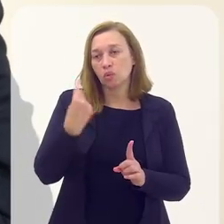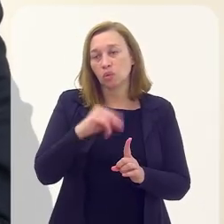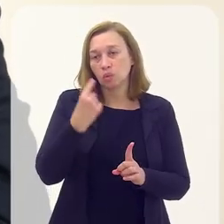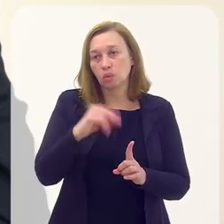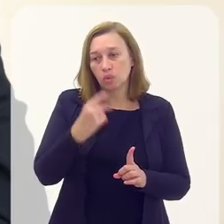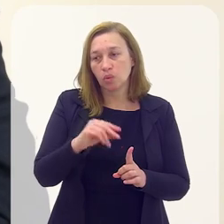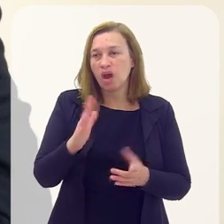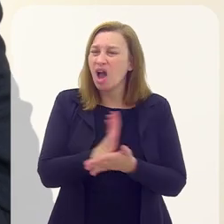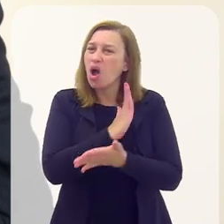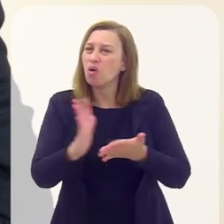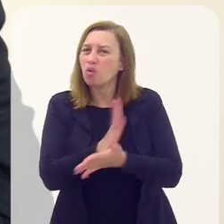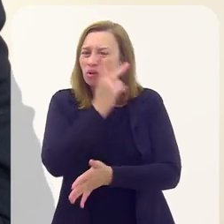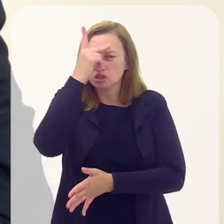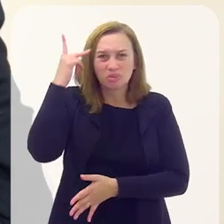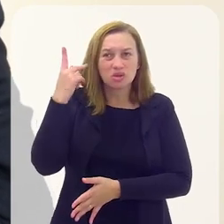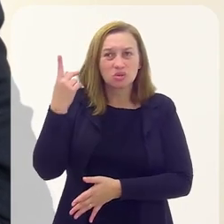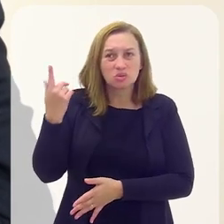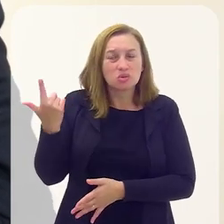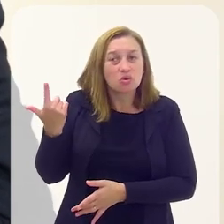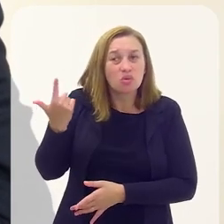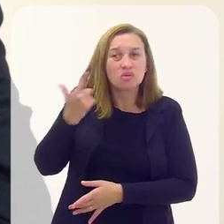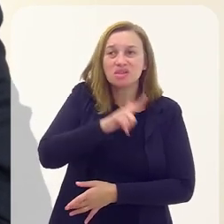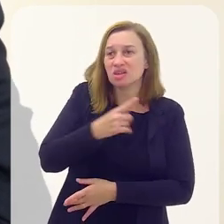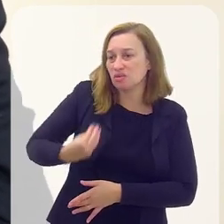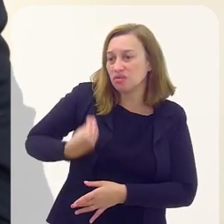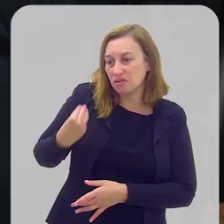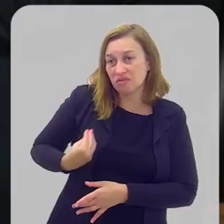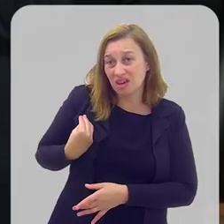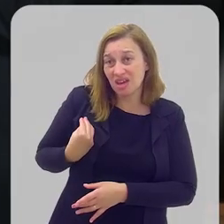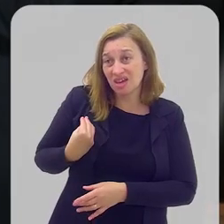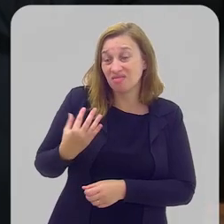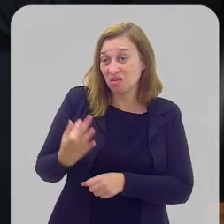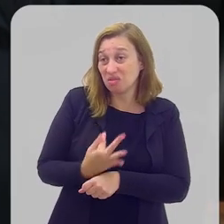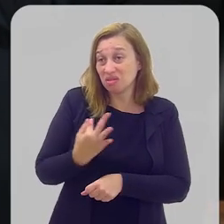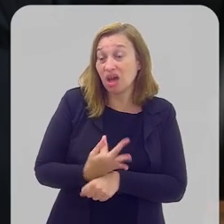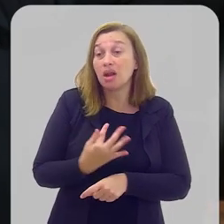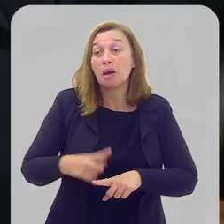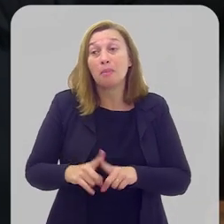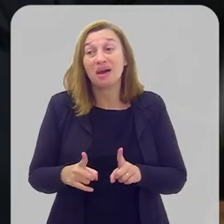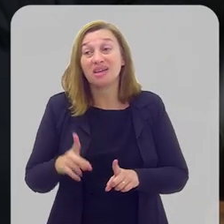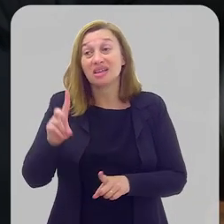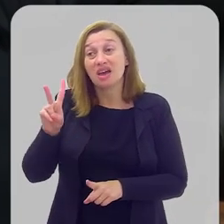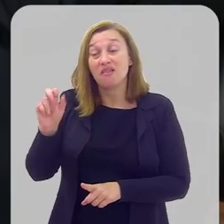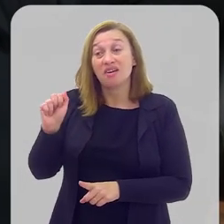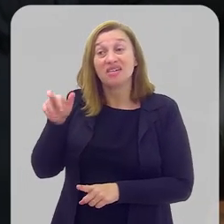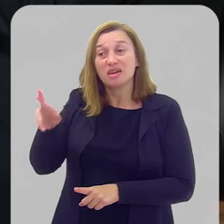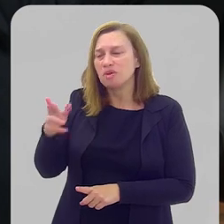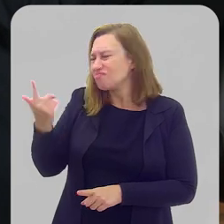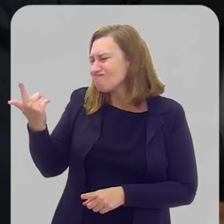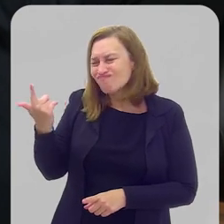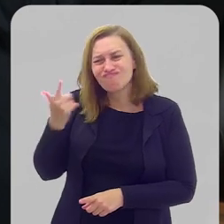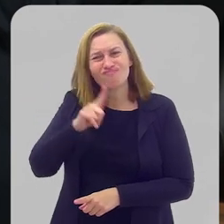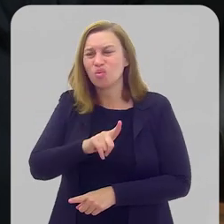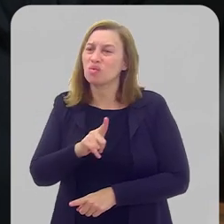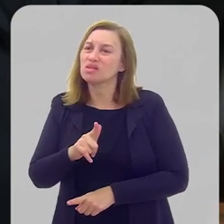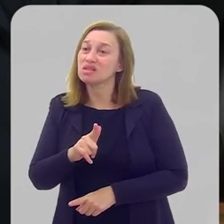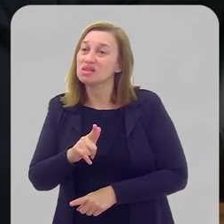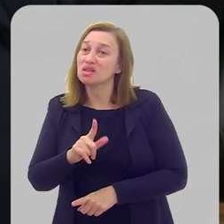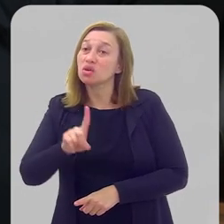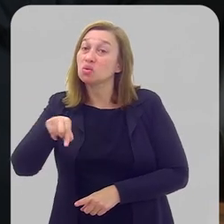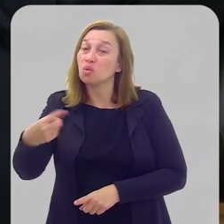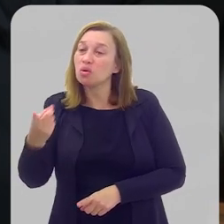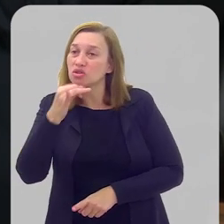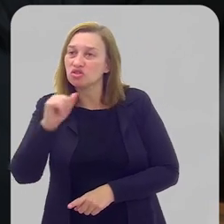pessoas, como o Mink falou, algumas pessoas suportaram tortura, mas nem todas, né? E Vladimir, então, morre sob tortura,